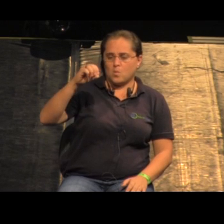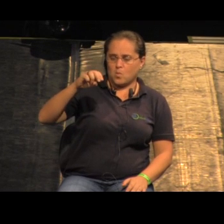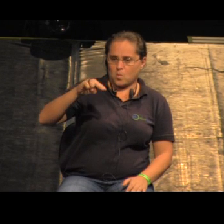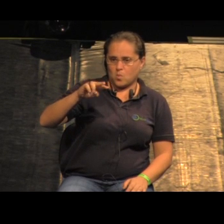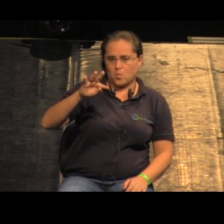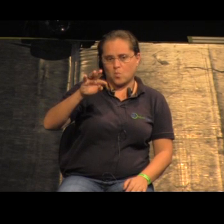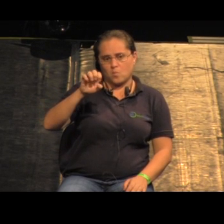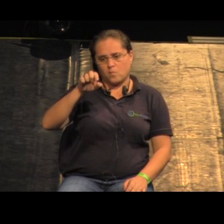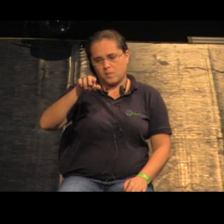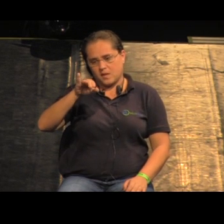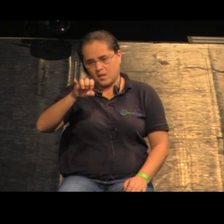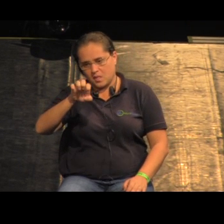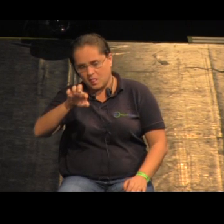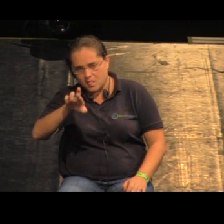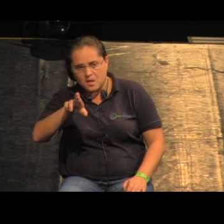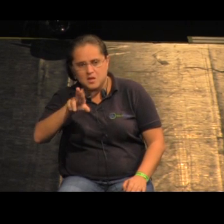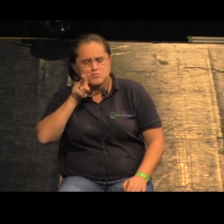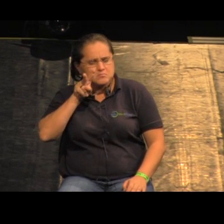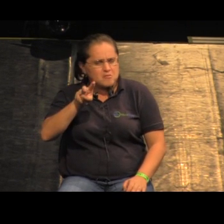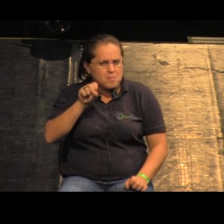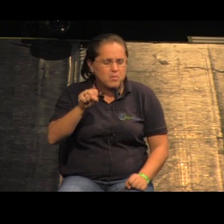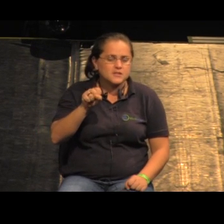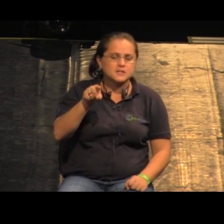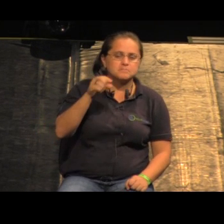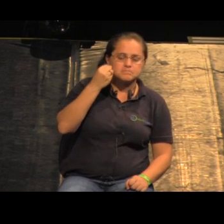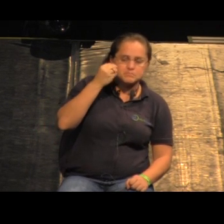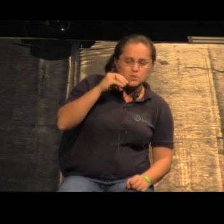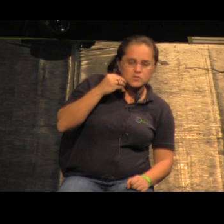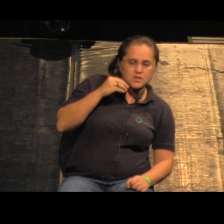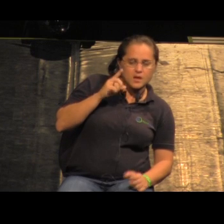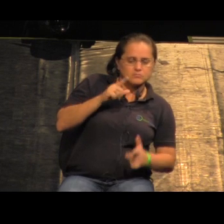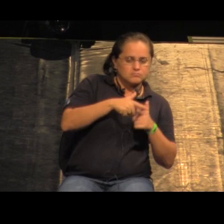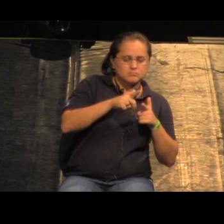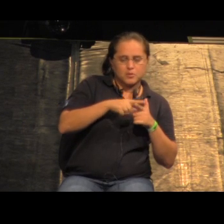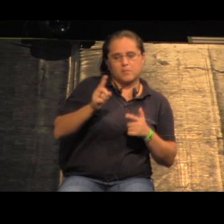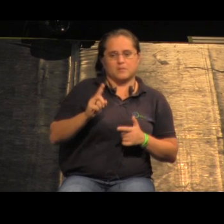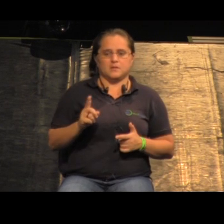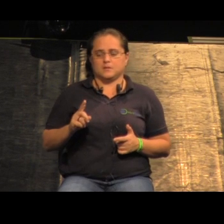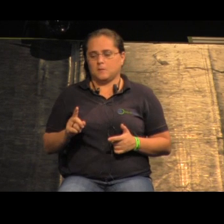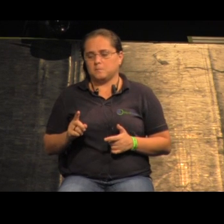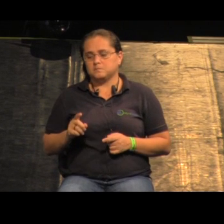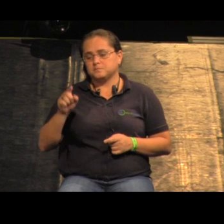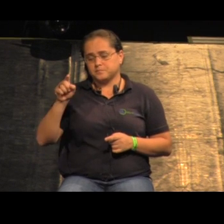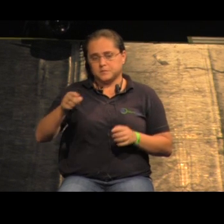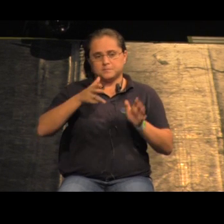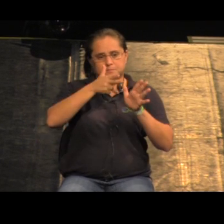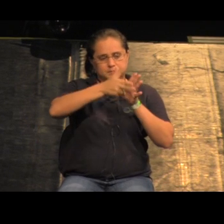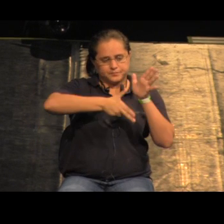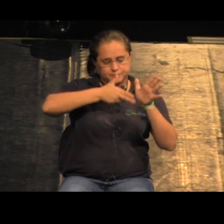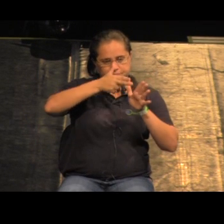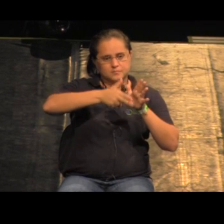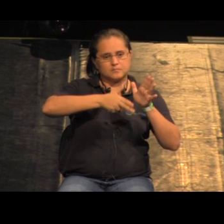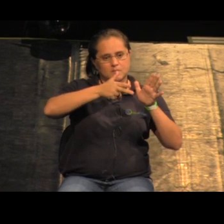pode ser interpretada como uma oportunidade não só um problema assim como essa leitura essa aqui é a ferrovia que liga